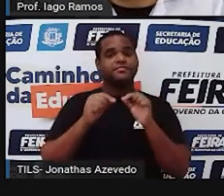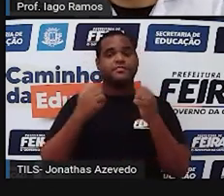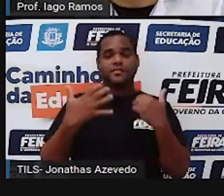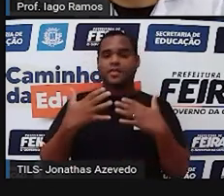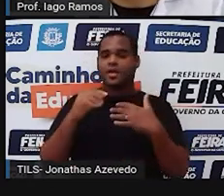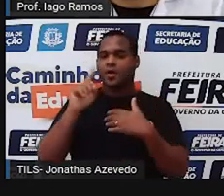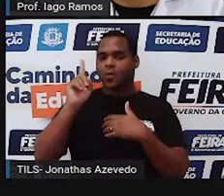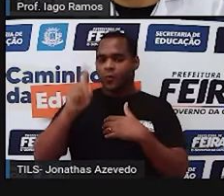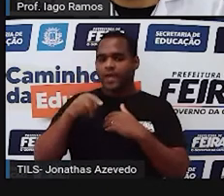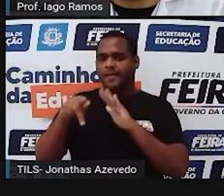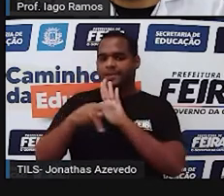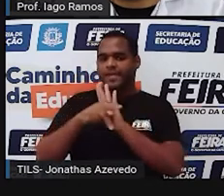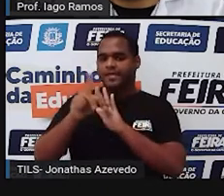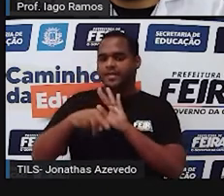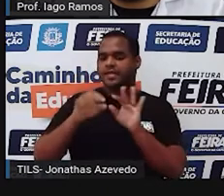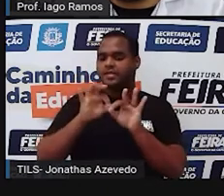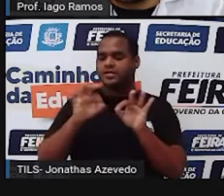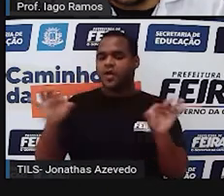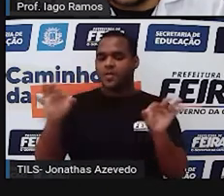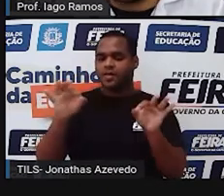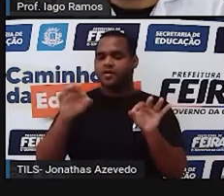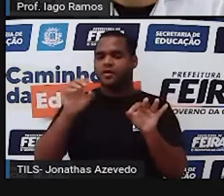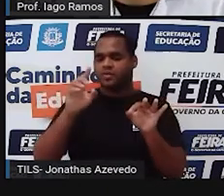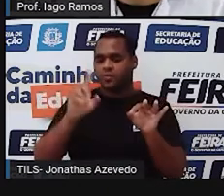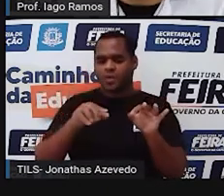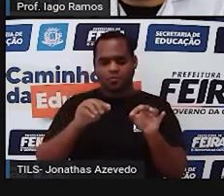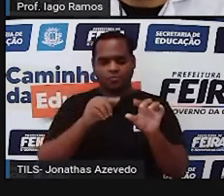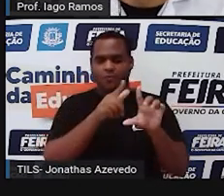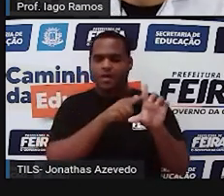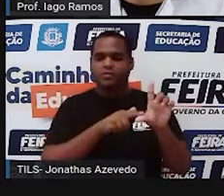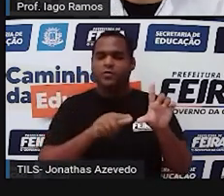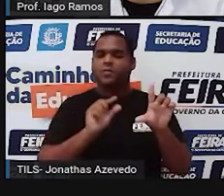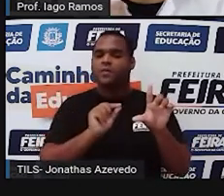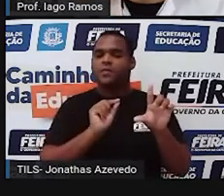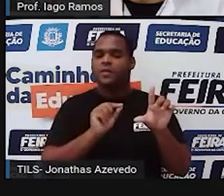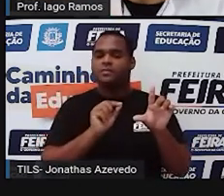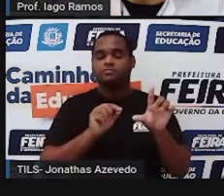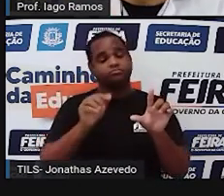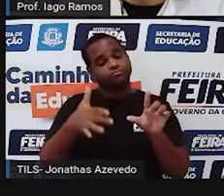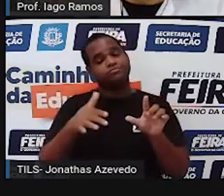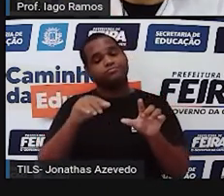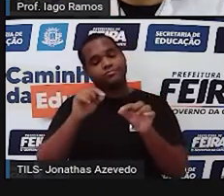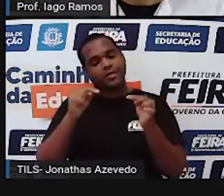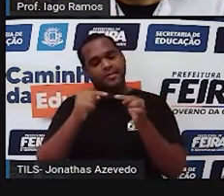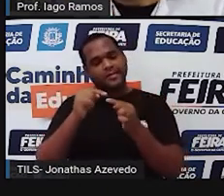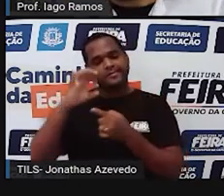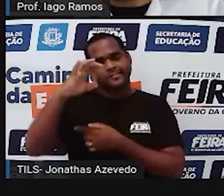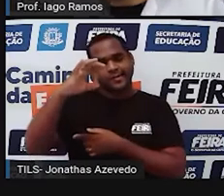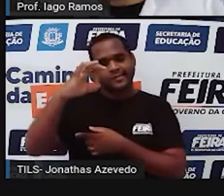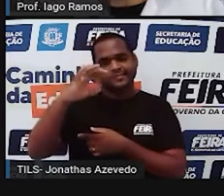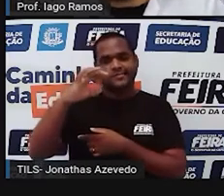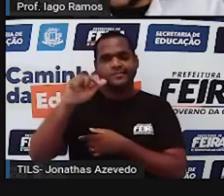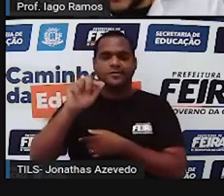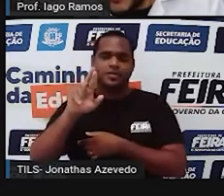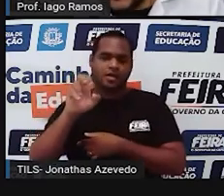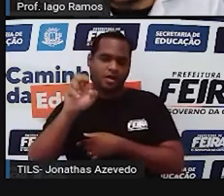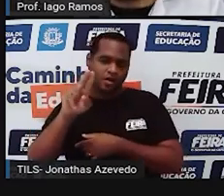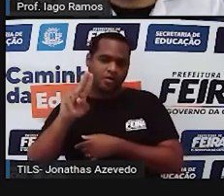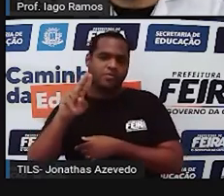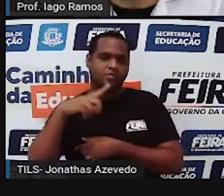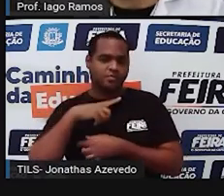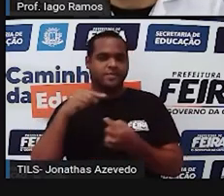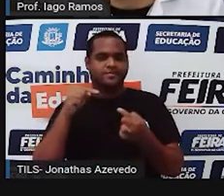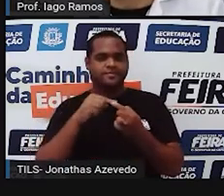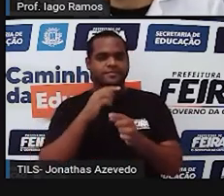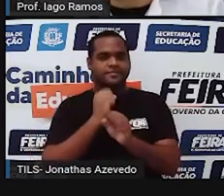qual é a unidade de medida do ângulo? E a resposta correta é o grau. O grau é a unidade de medida de ângulo,